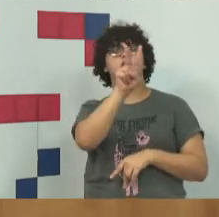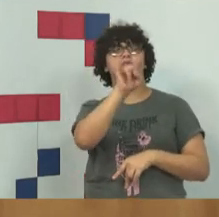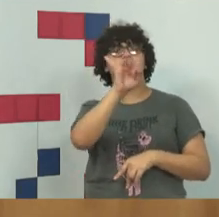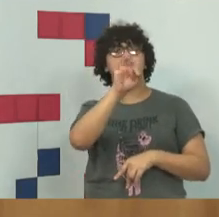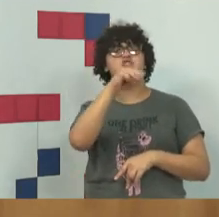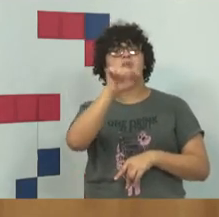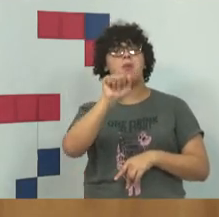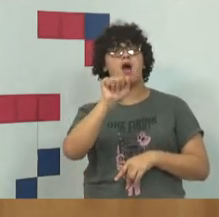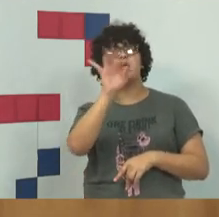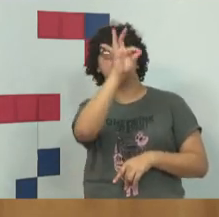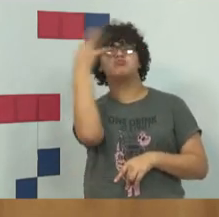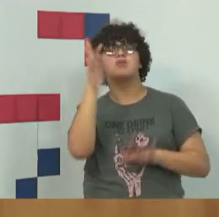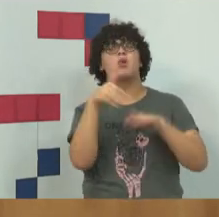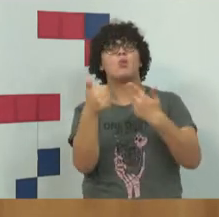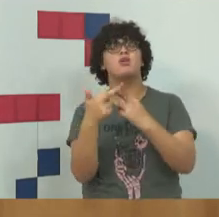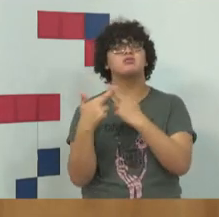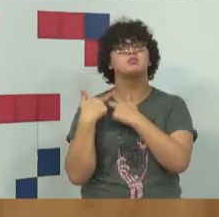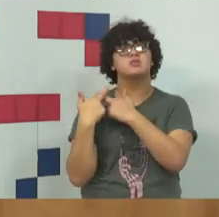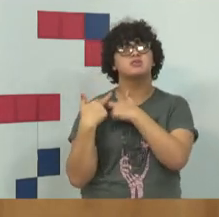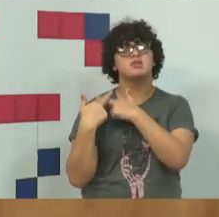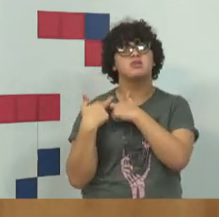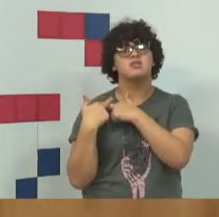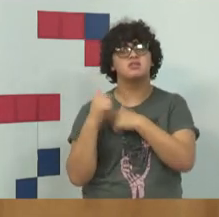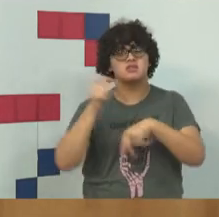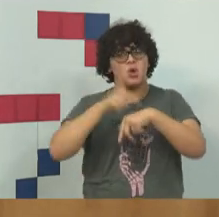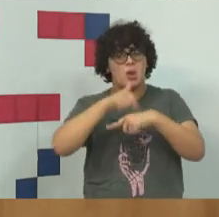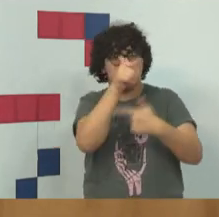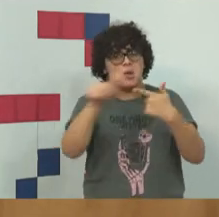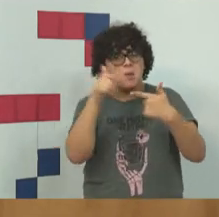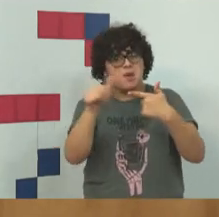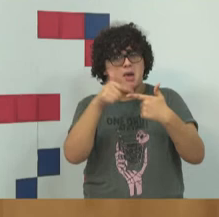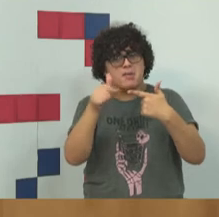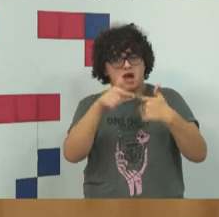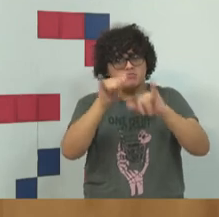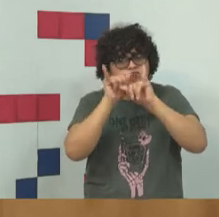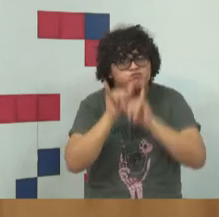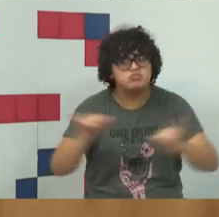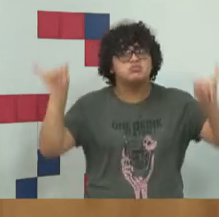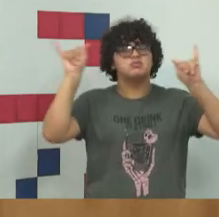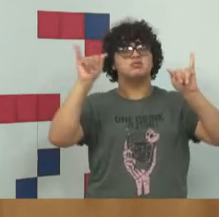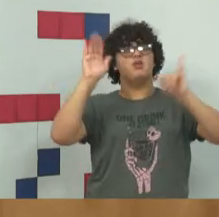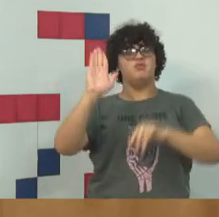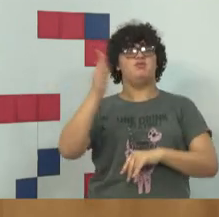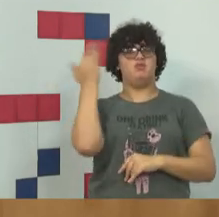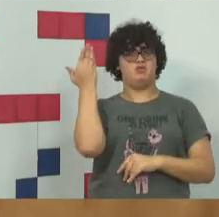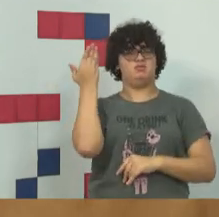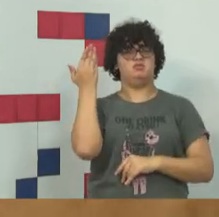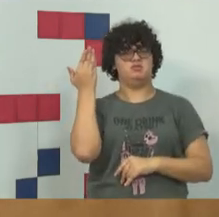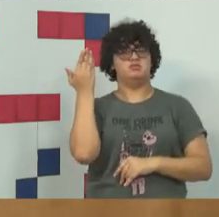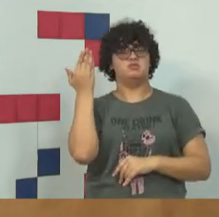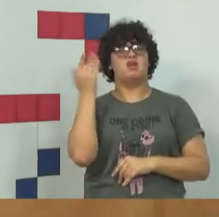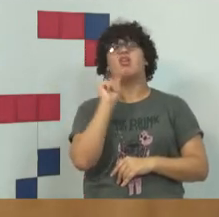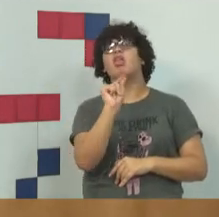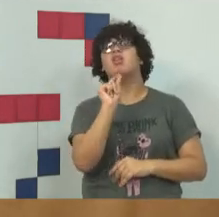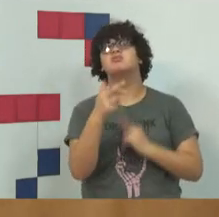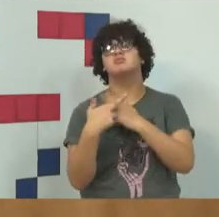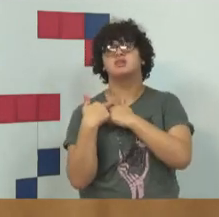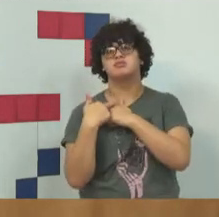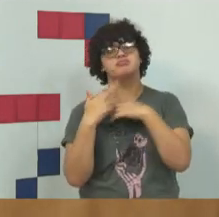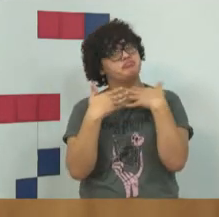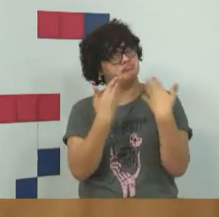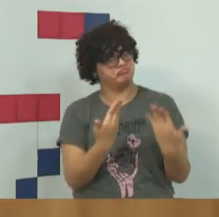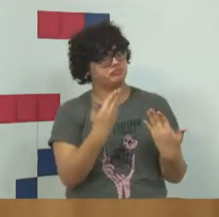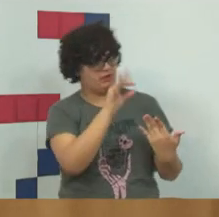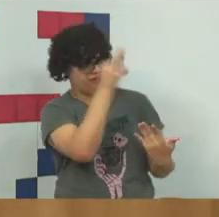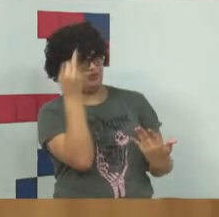responsabilidade do problema da desinformação, das fake news? É da vítima.